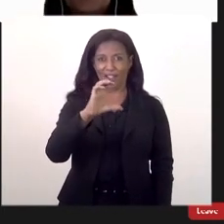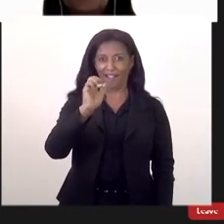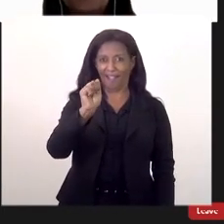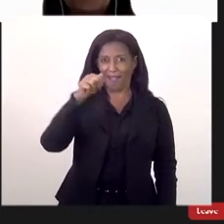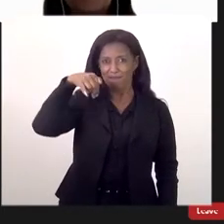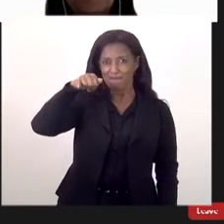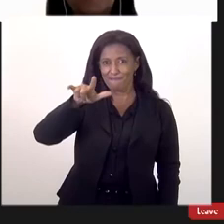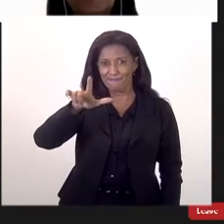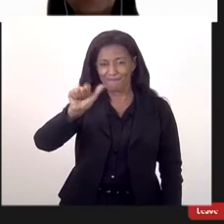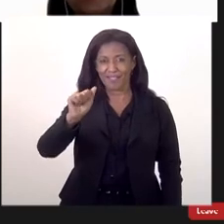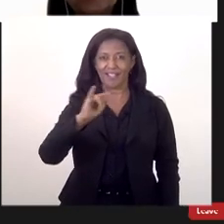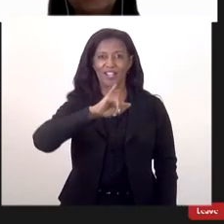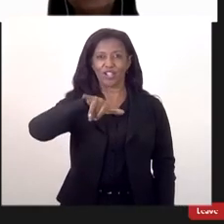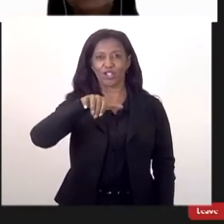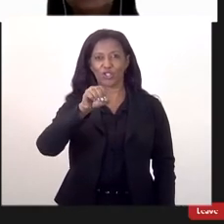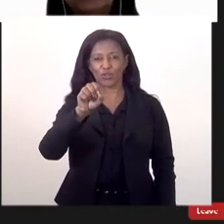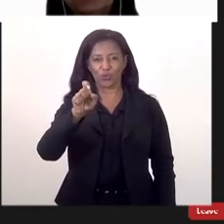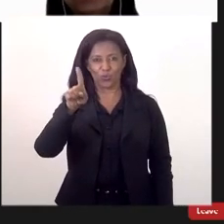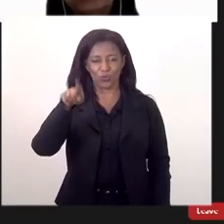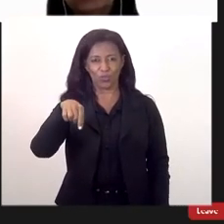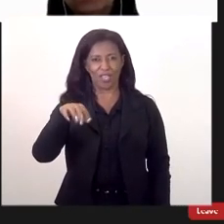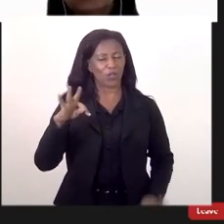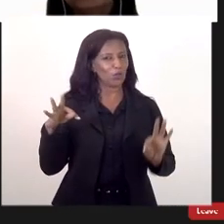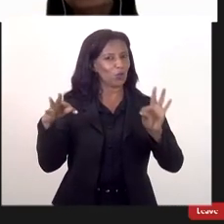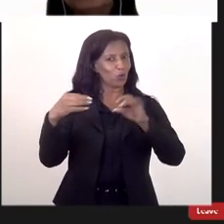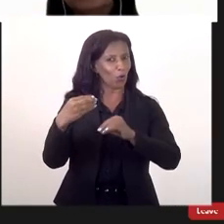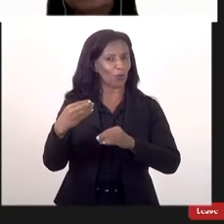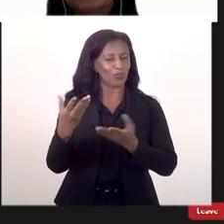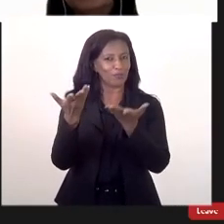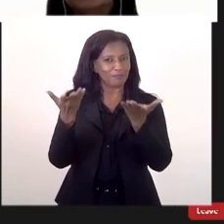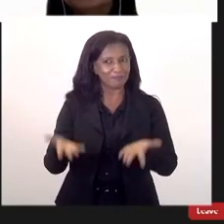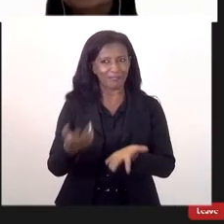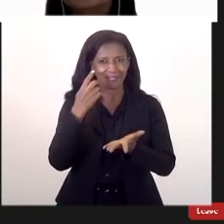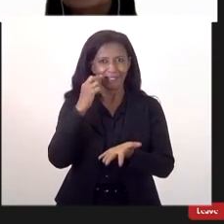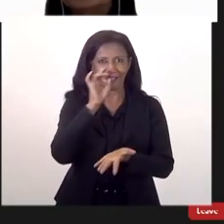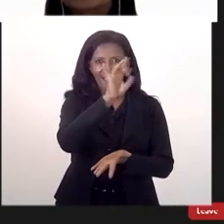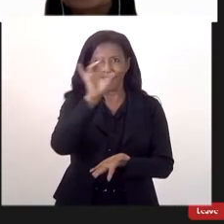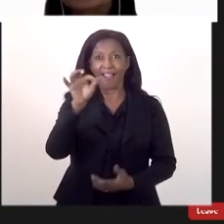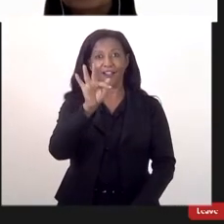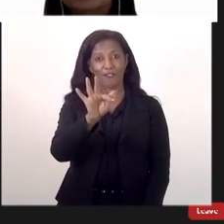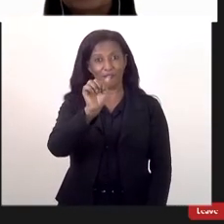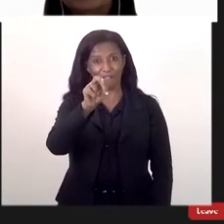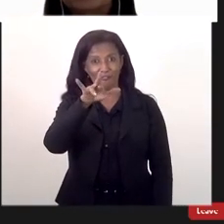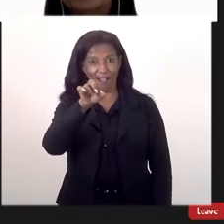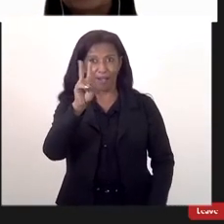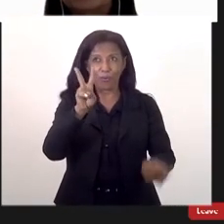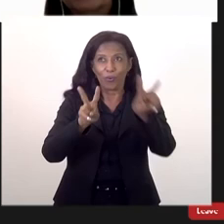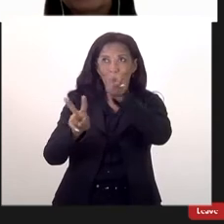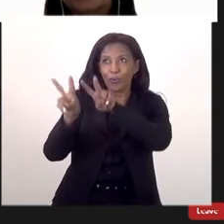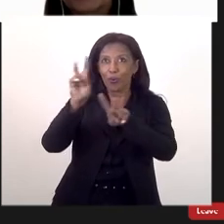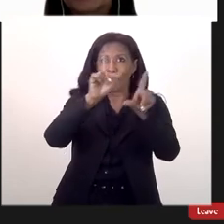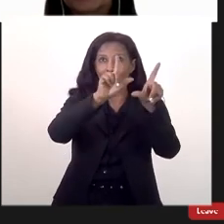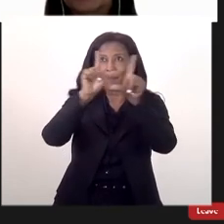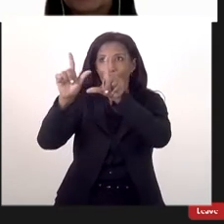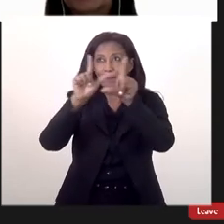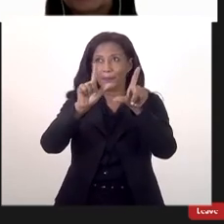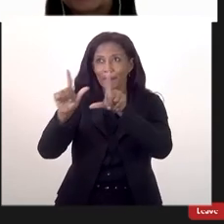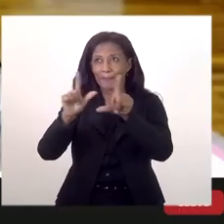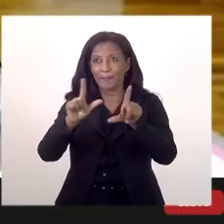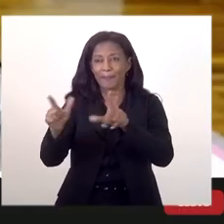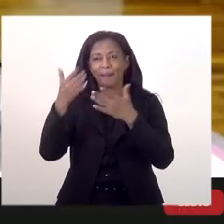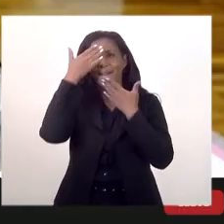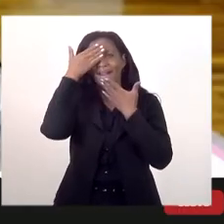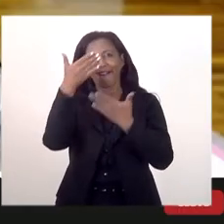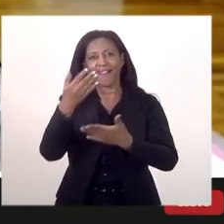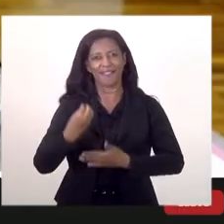José Roberto todos aqui que eu Fábio que eu visualizo aqui na muito agradecido